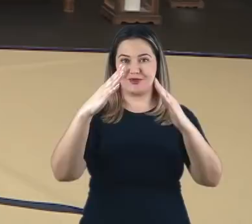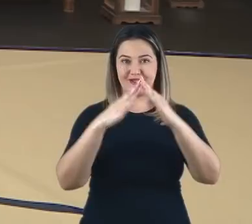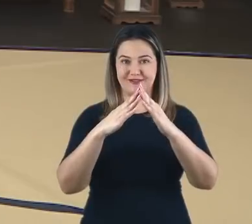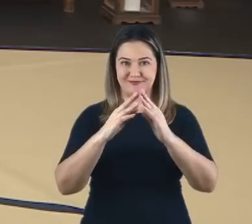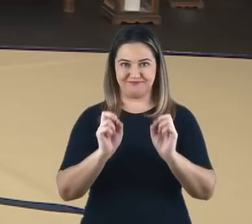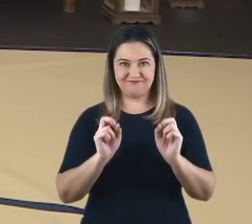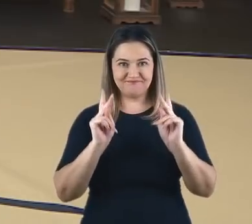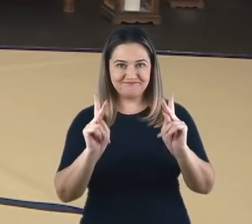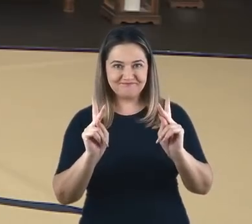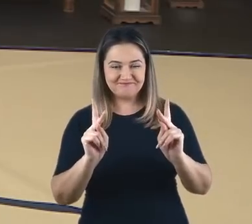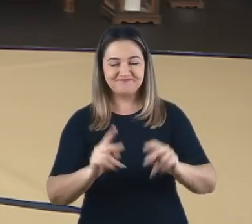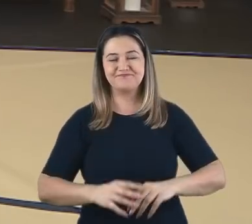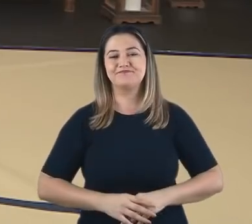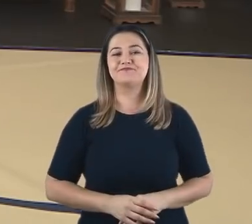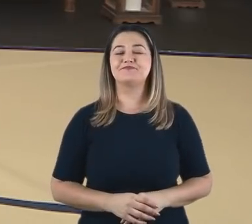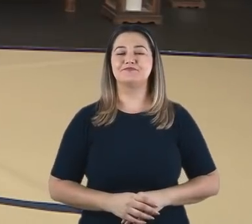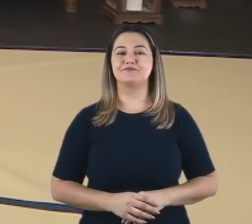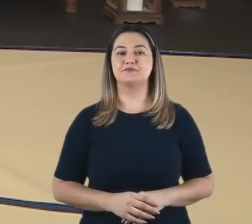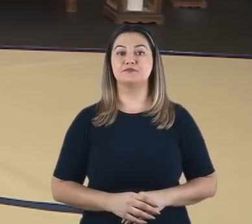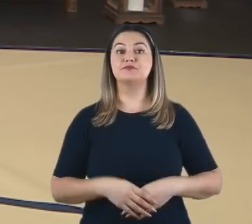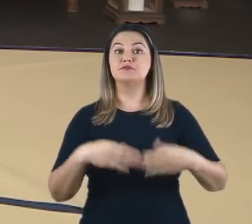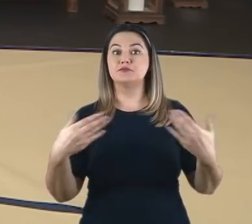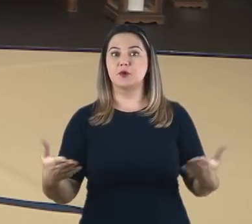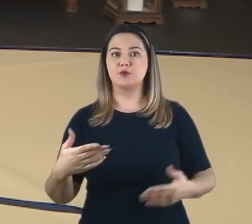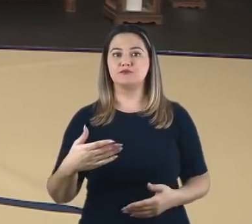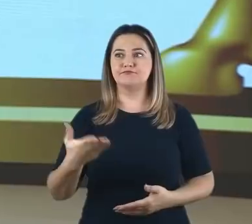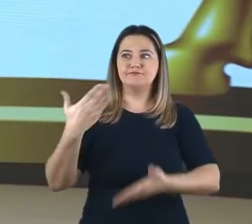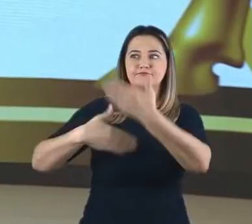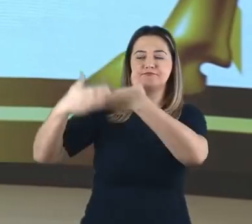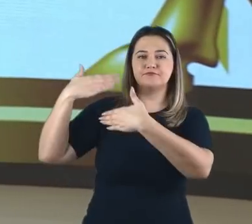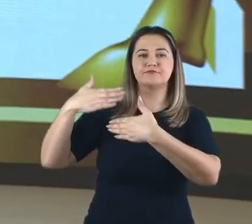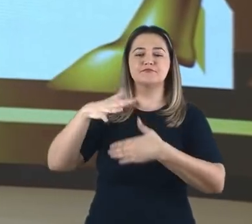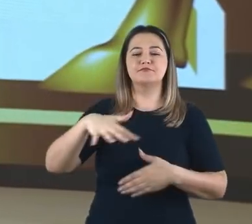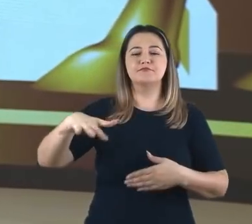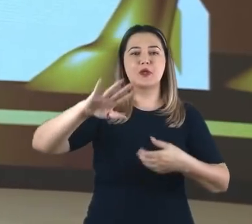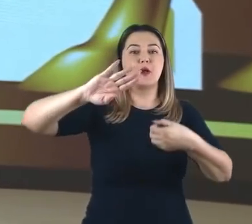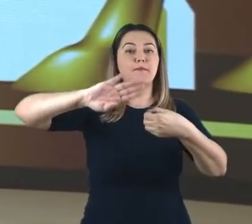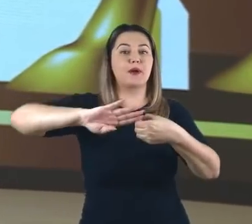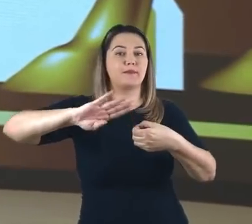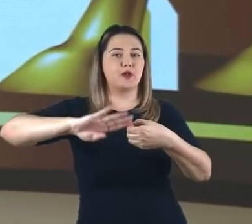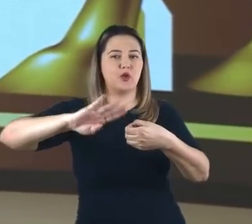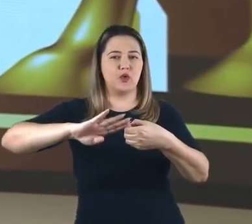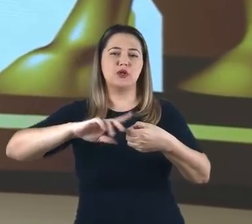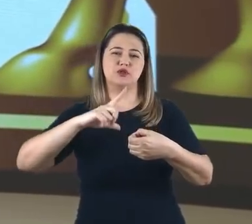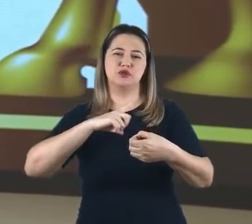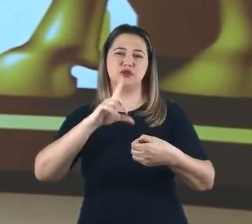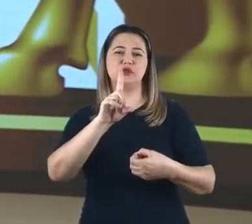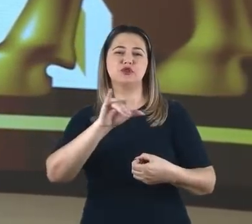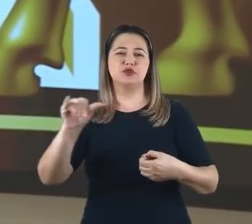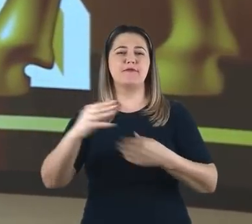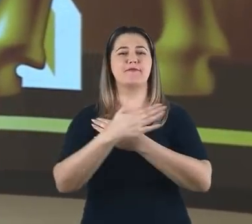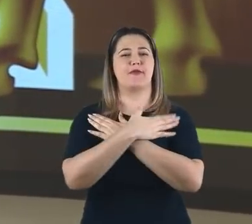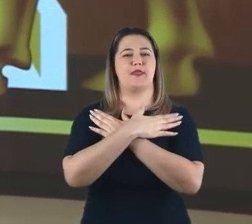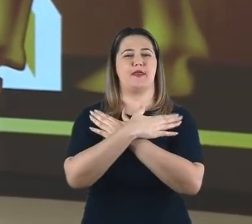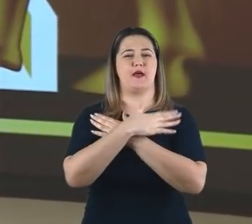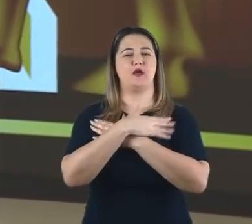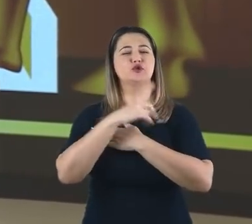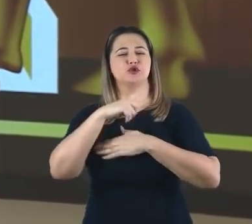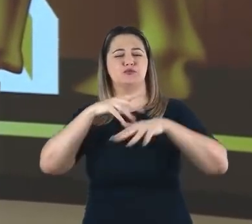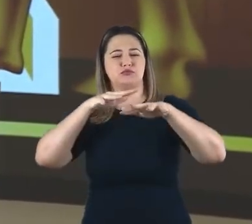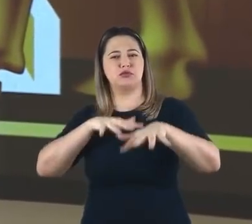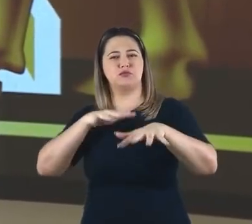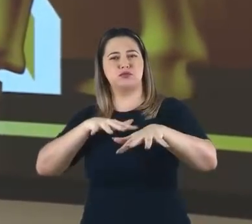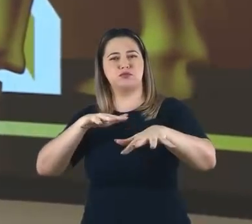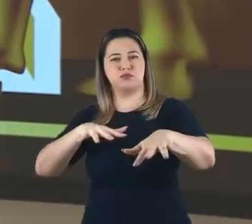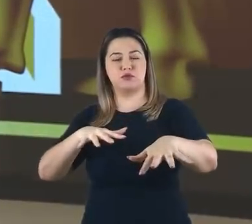sua casa. Está bem? Era feriado na Babilônia. As ruas estavam cheias de gente e o rei muito